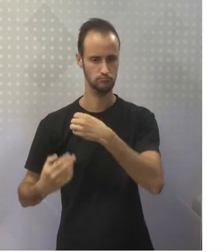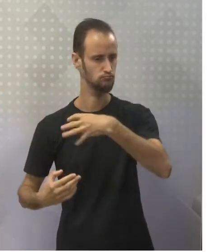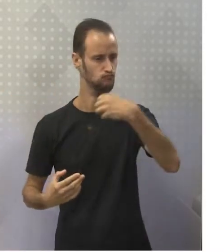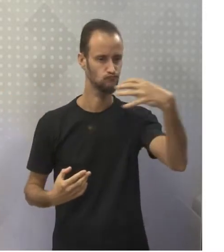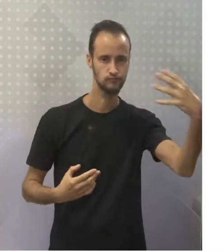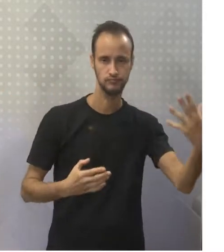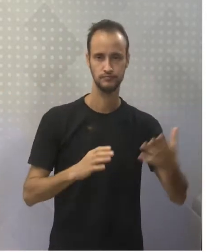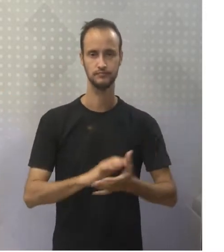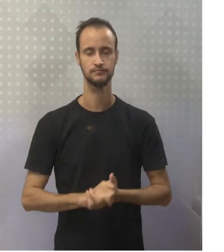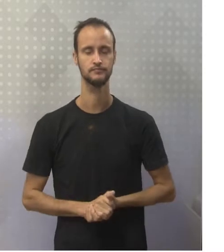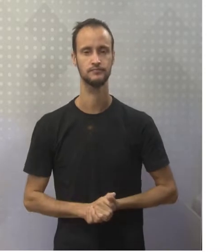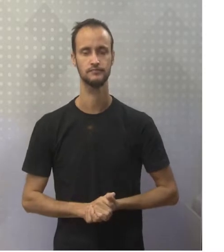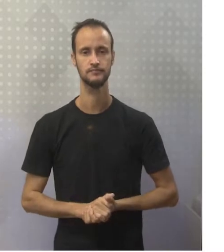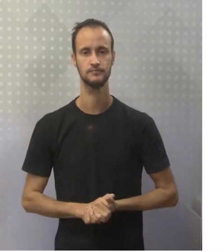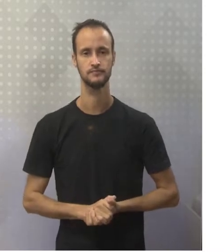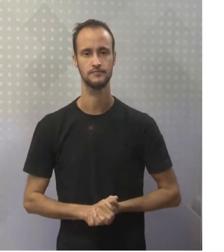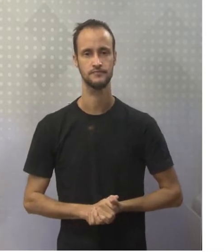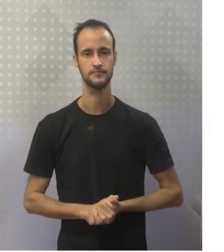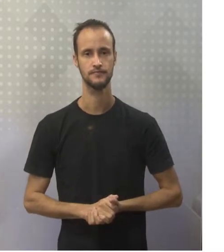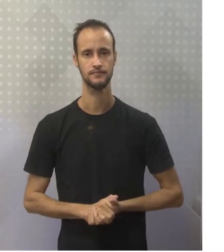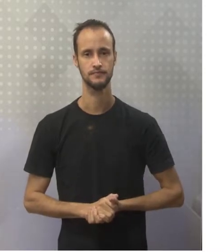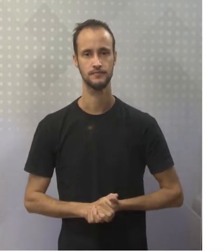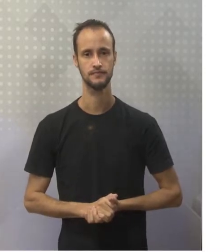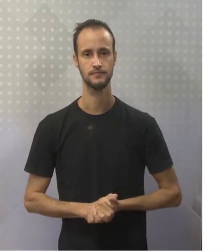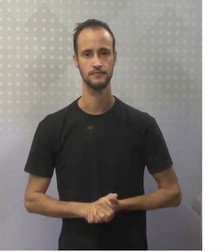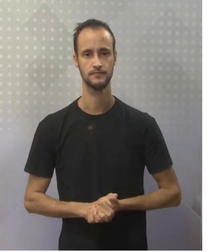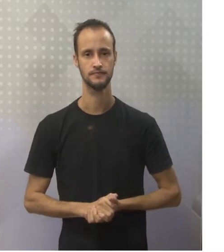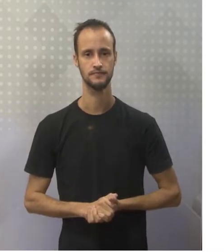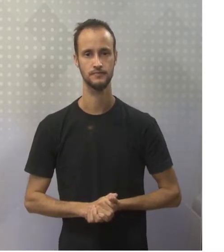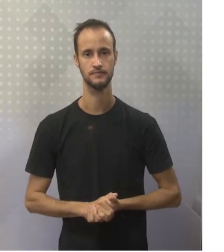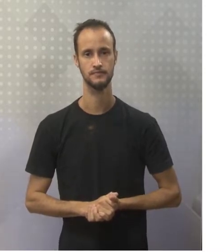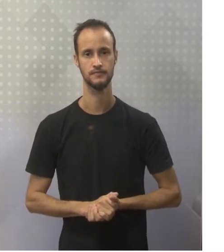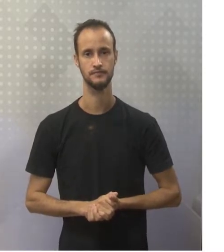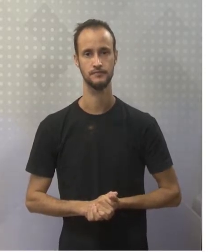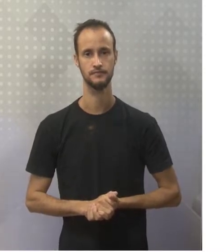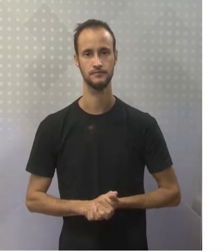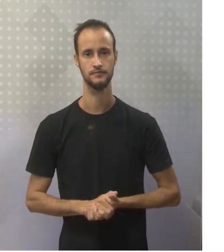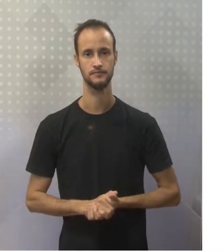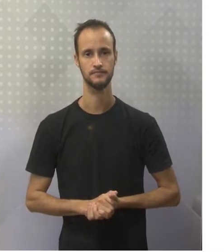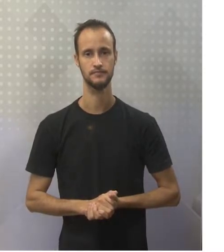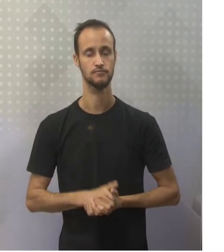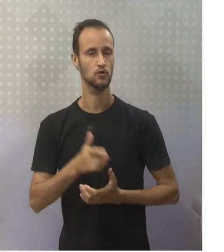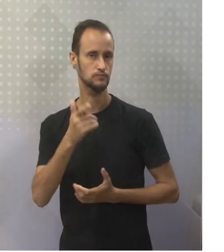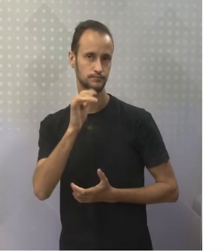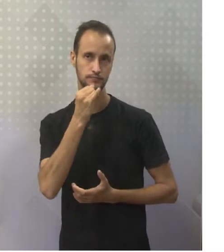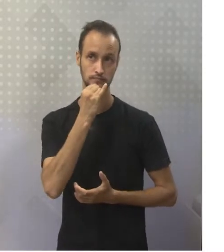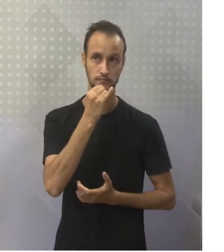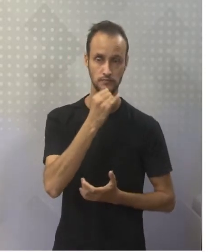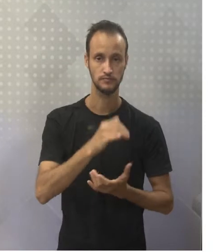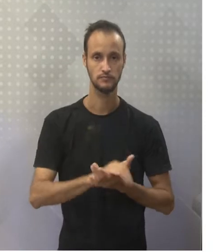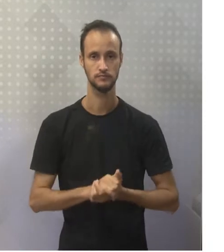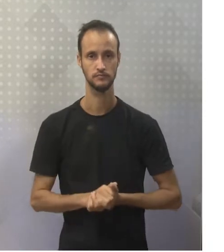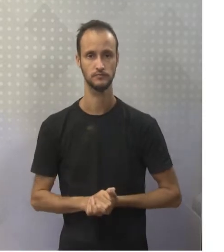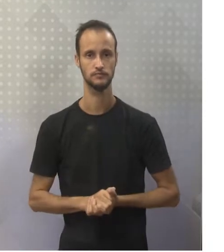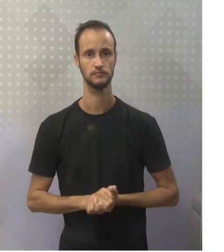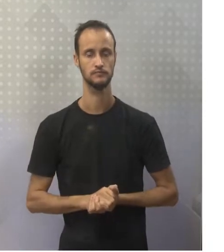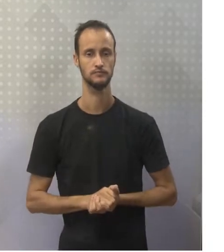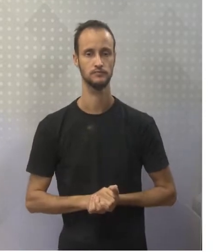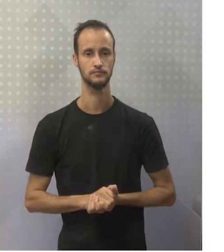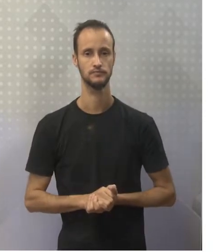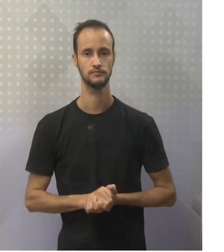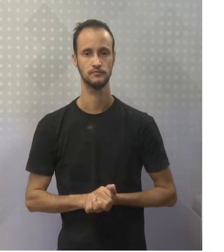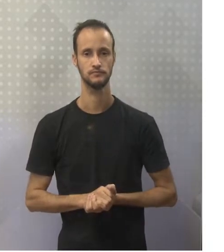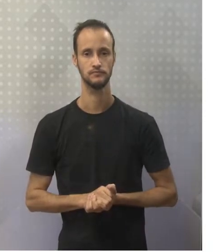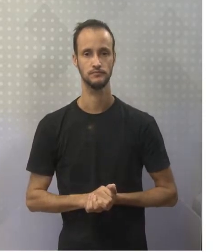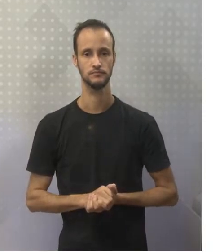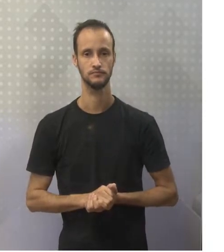Jack has traveled to Brazil a lot of times. Outro exemplo seria to express action,